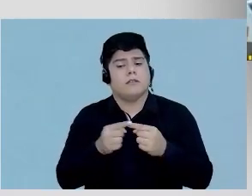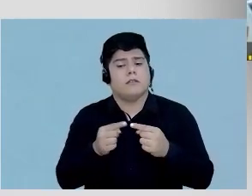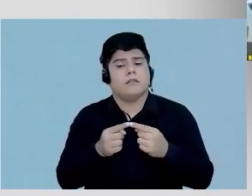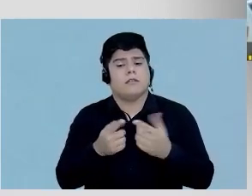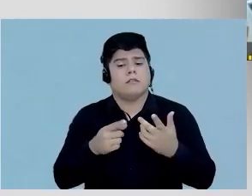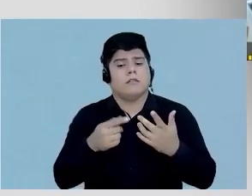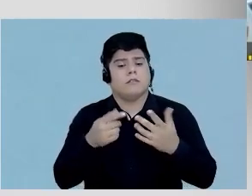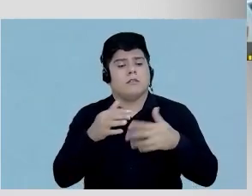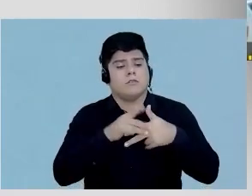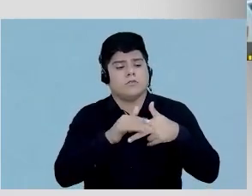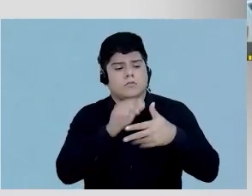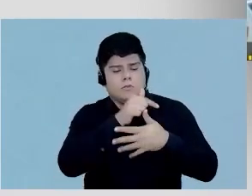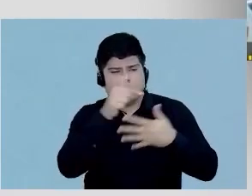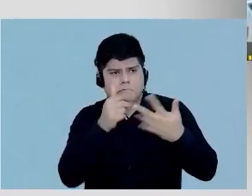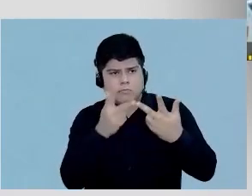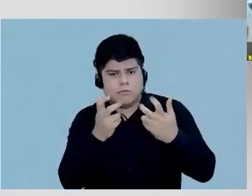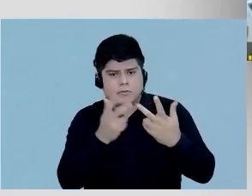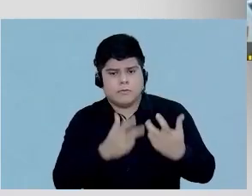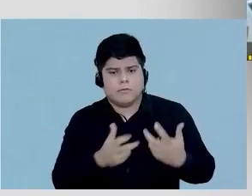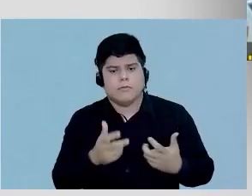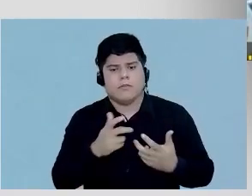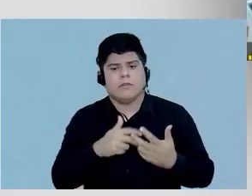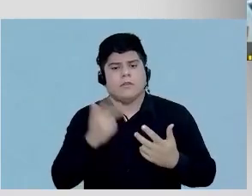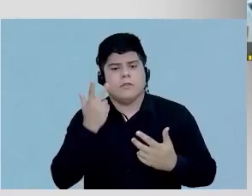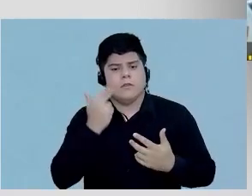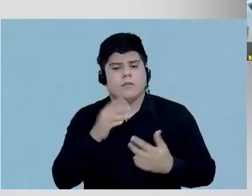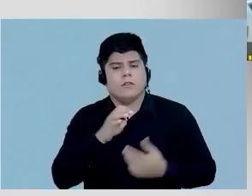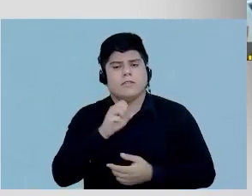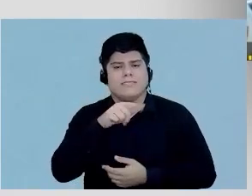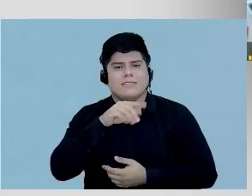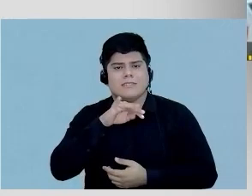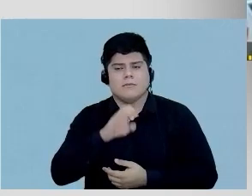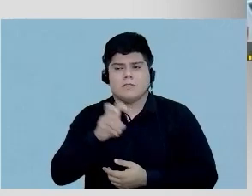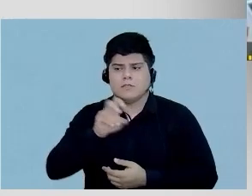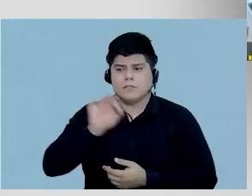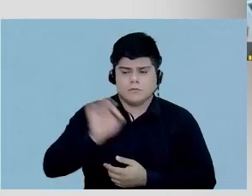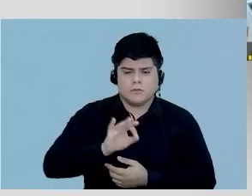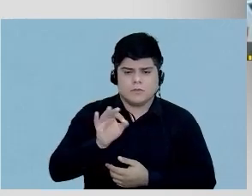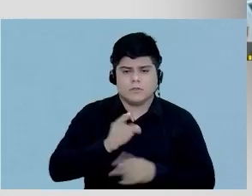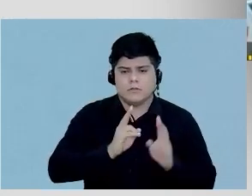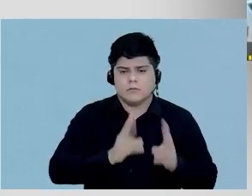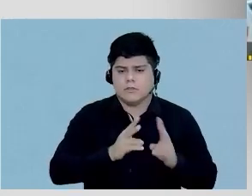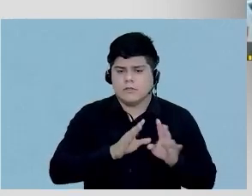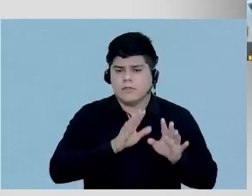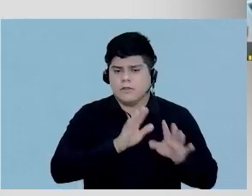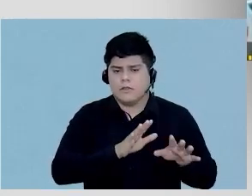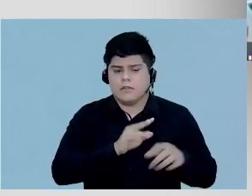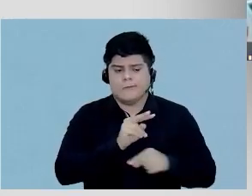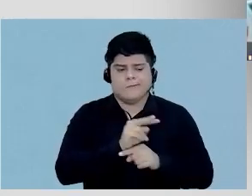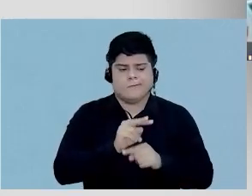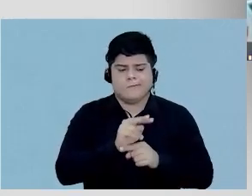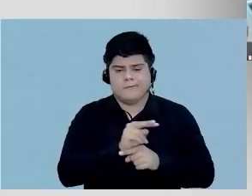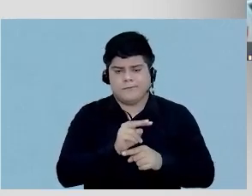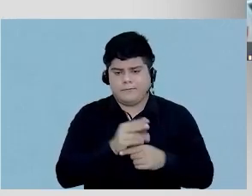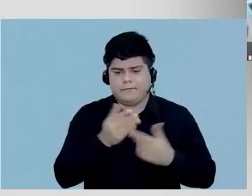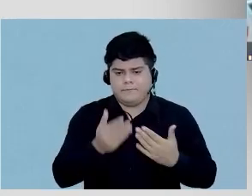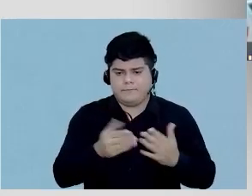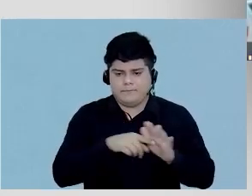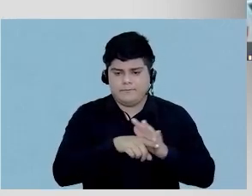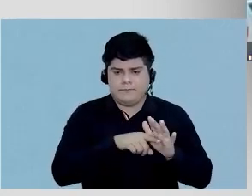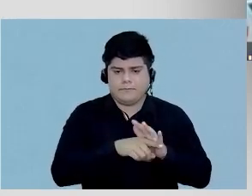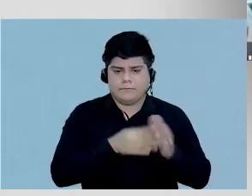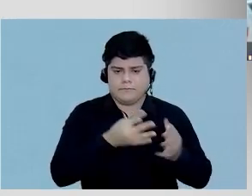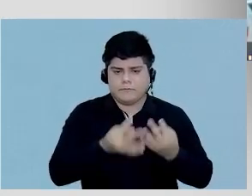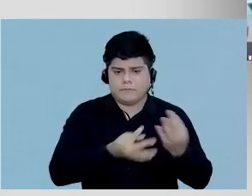de sintomas para ação de injeção normal, isquemia de 5%, mantê-lo sob vigilância em tratamento